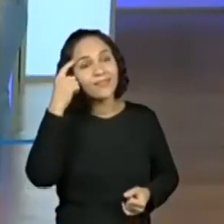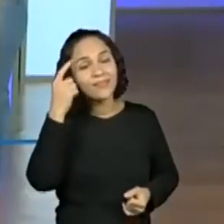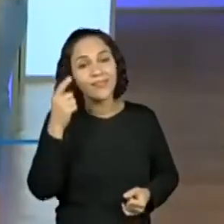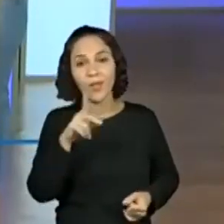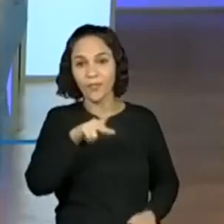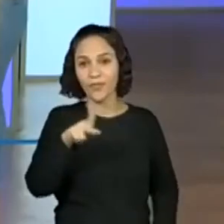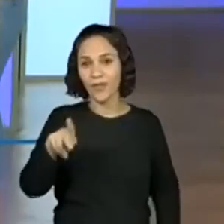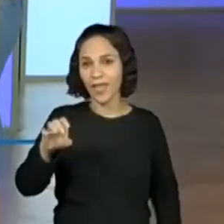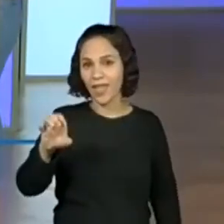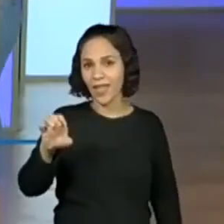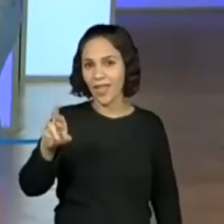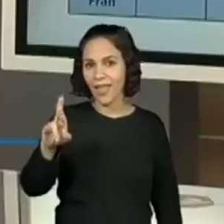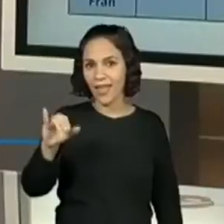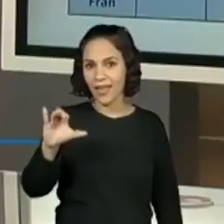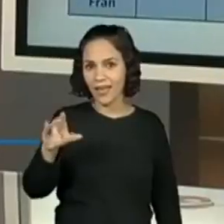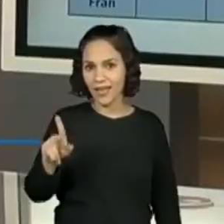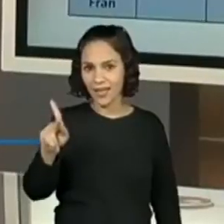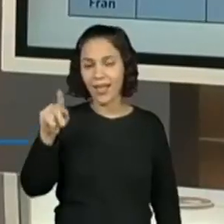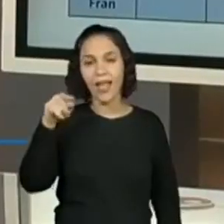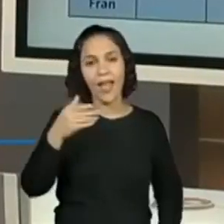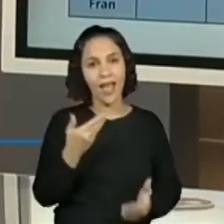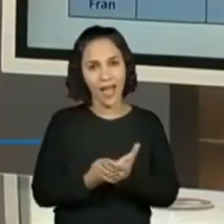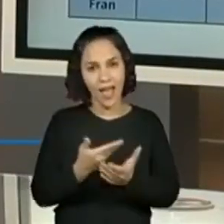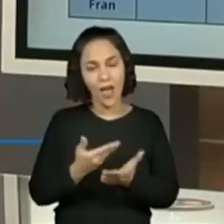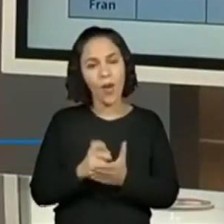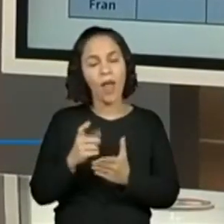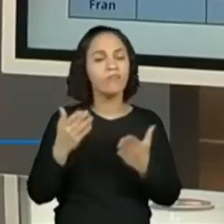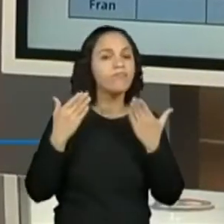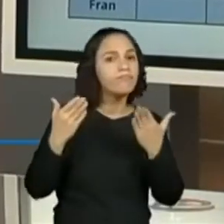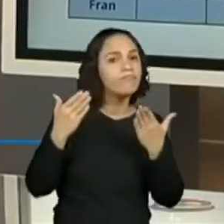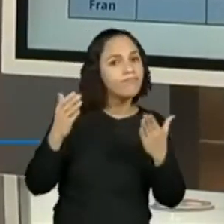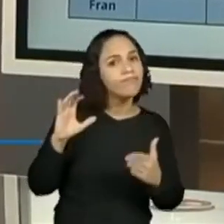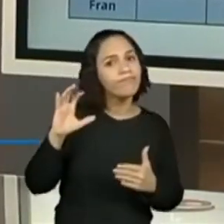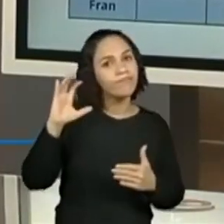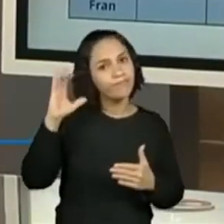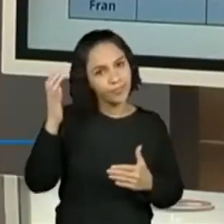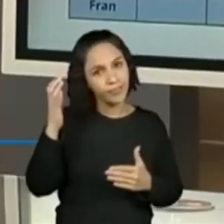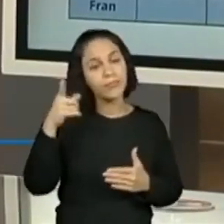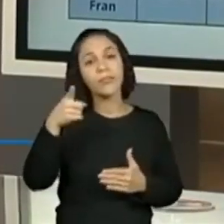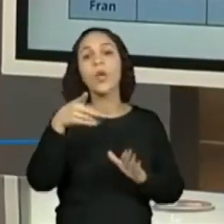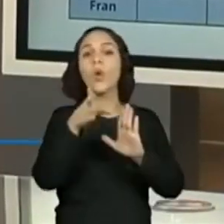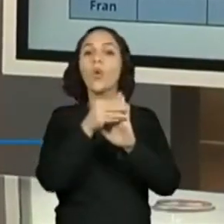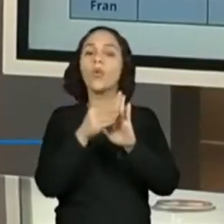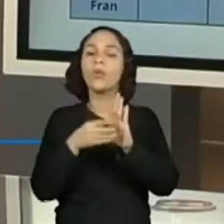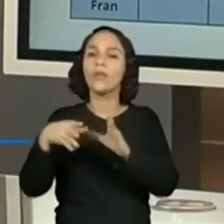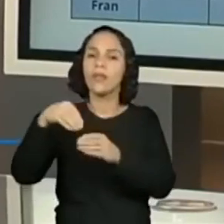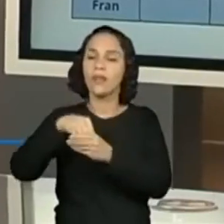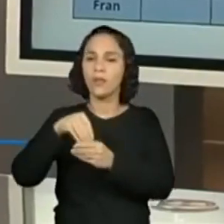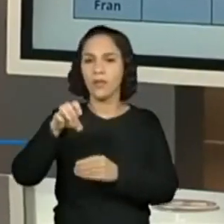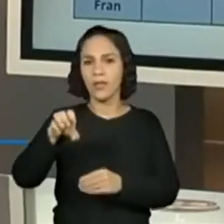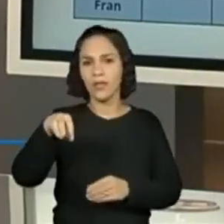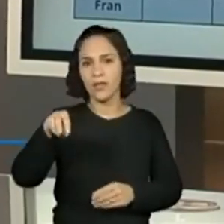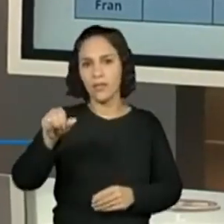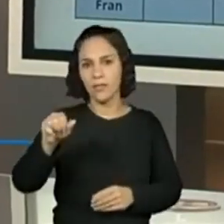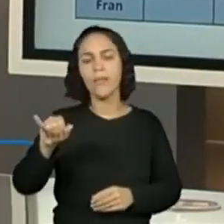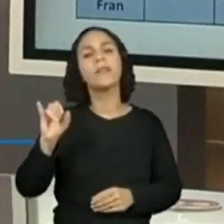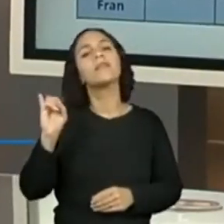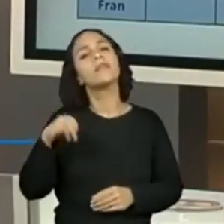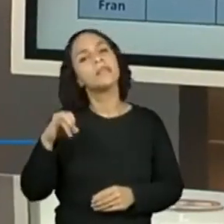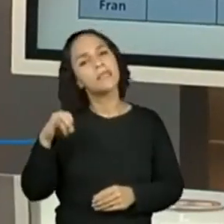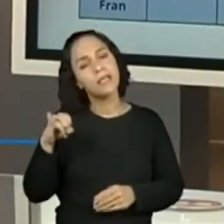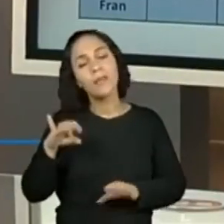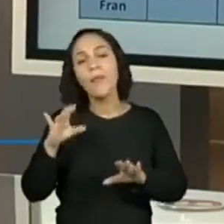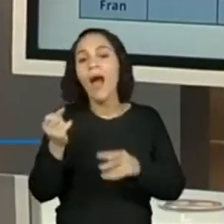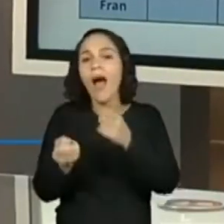Eric, esta aula é sobre probabilidade. Existe conteúdo de probabilidade no EMAI, mas são só duas